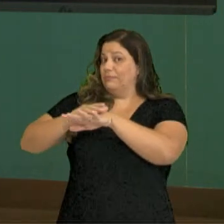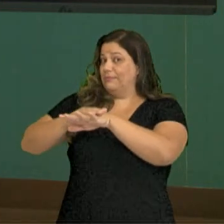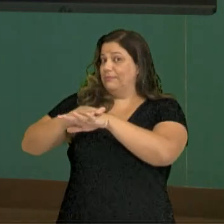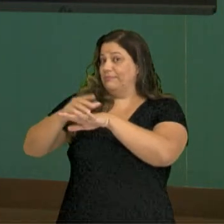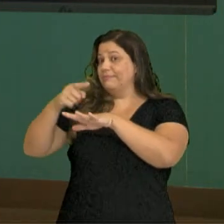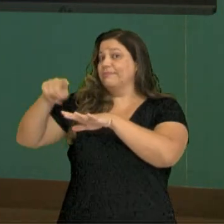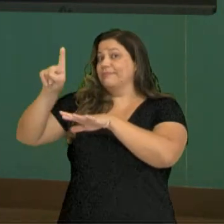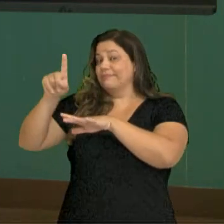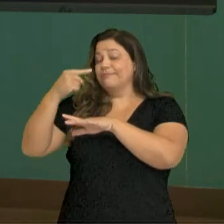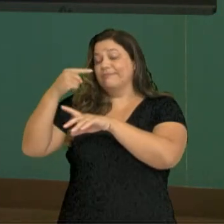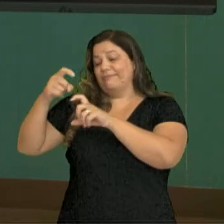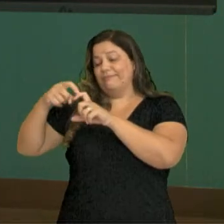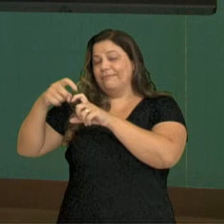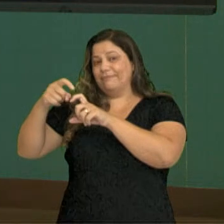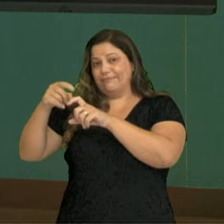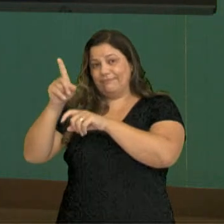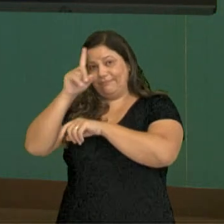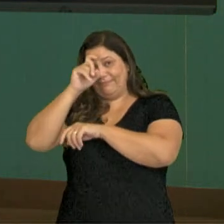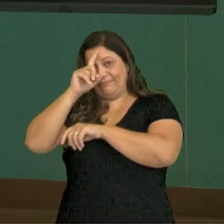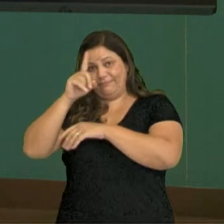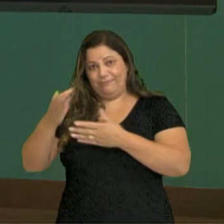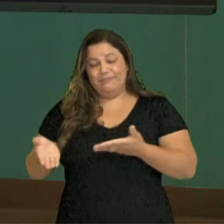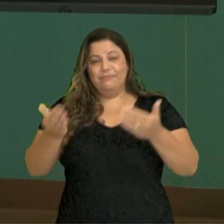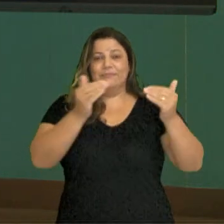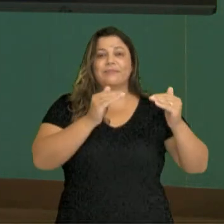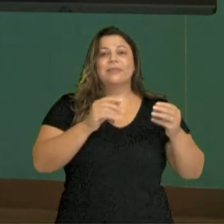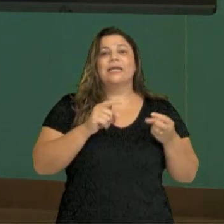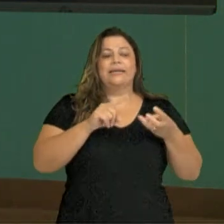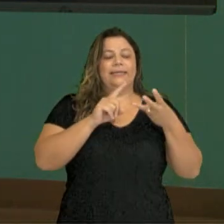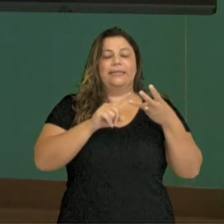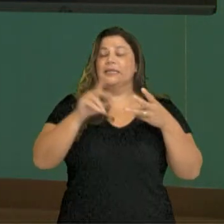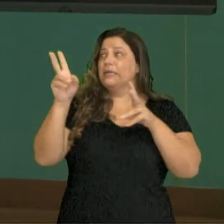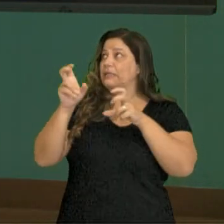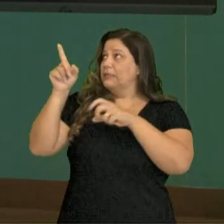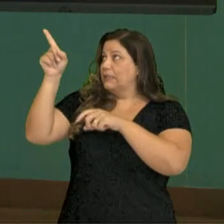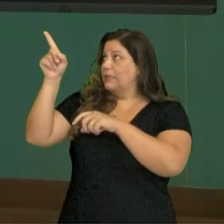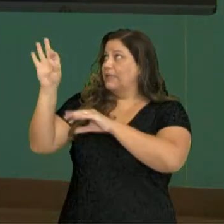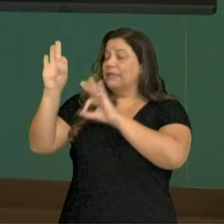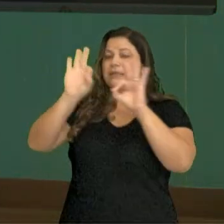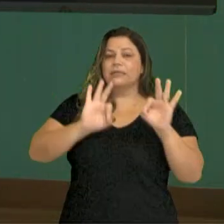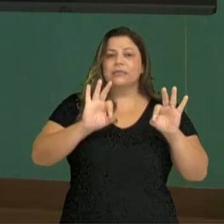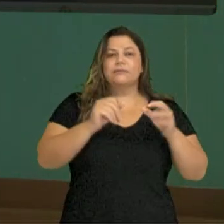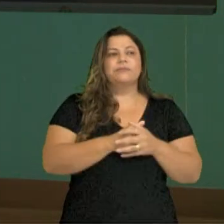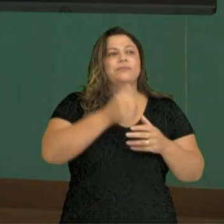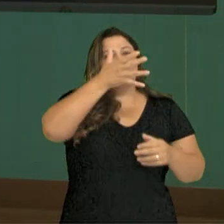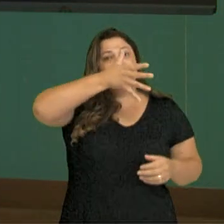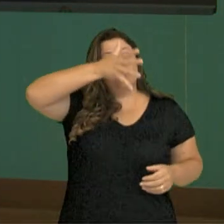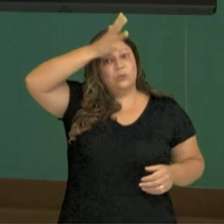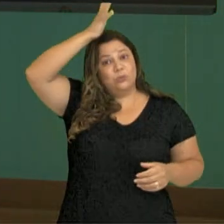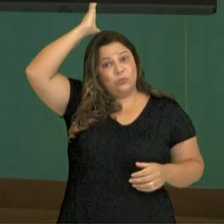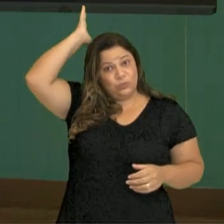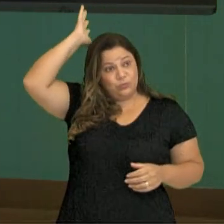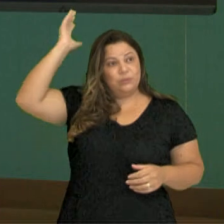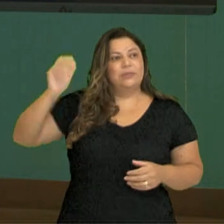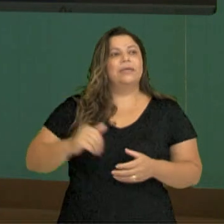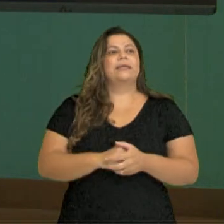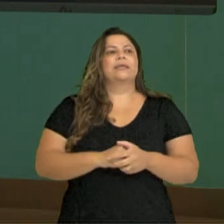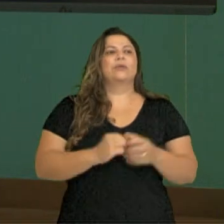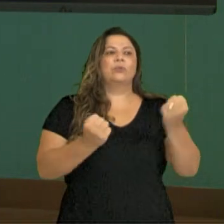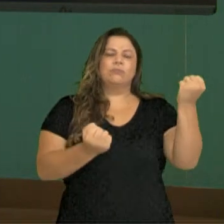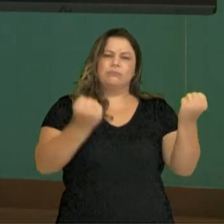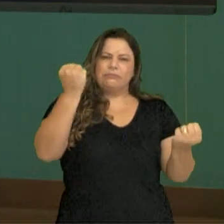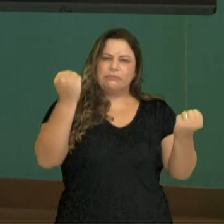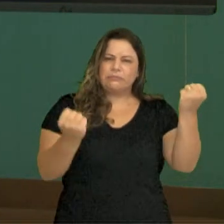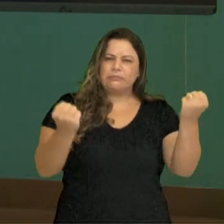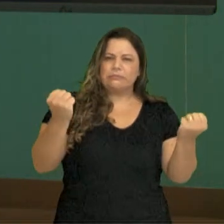você vai no hospital. E a terceira imagem? A terceira imagem eu tenho os bombeiros, o carrinho de bombeiro, o